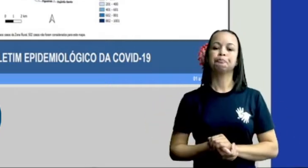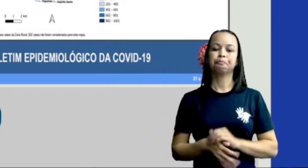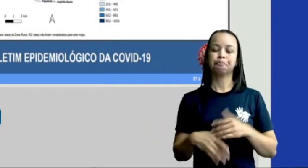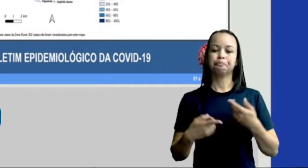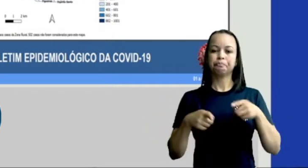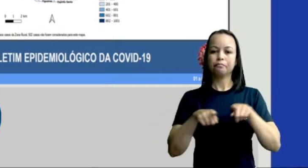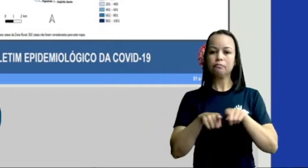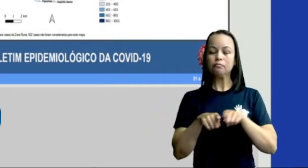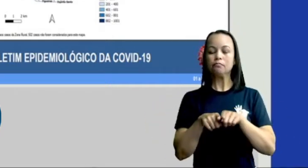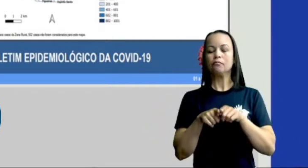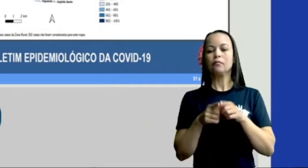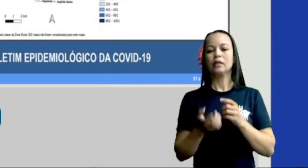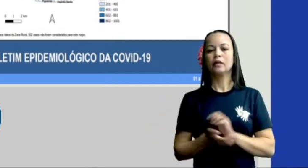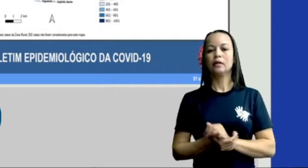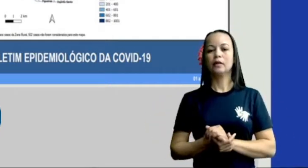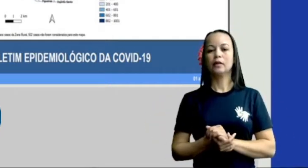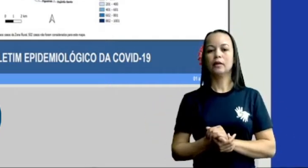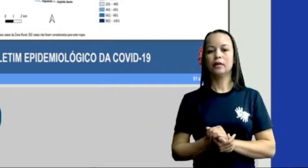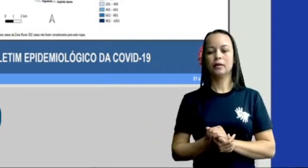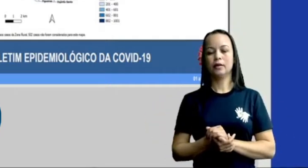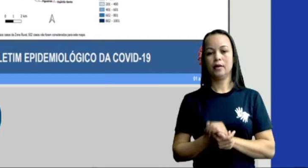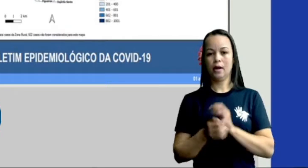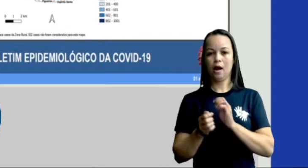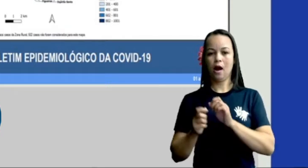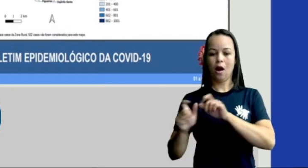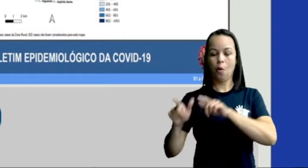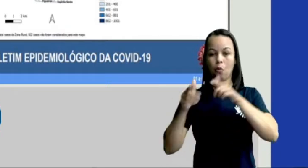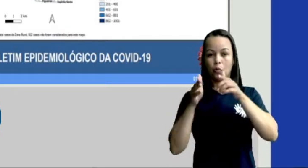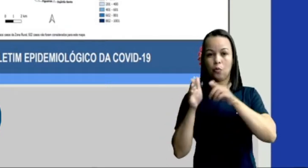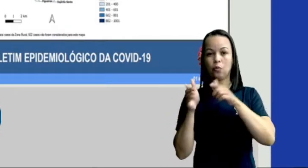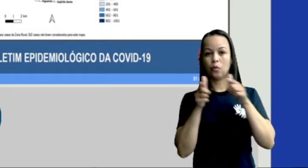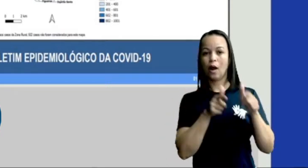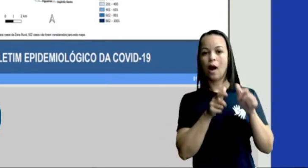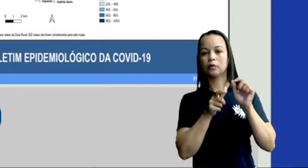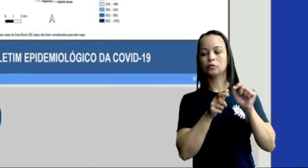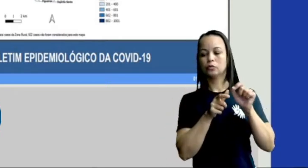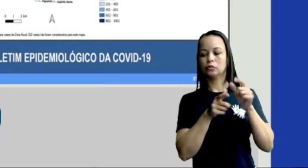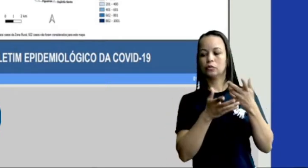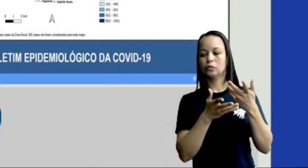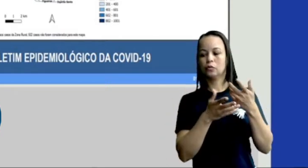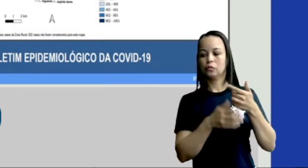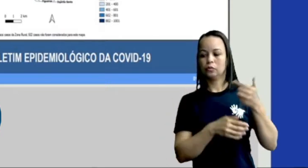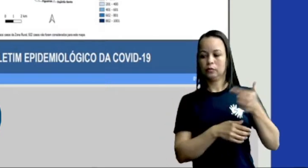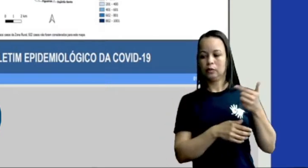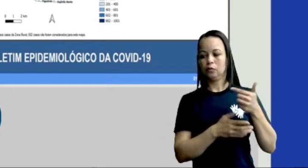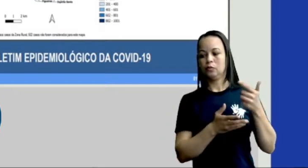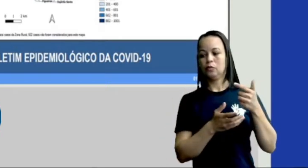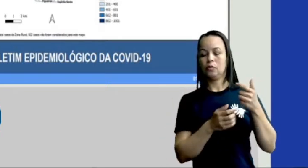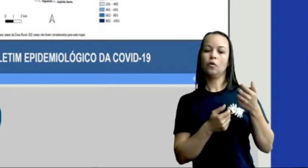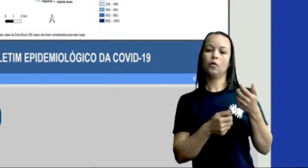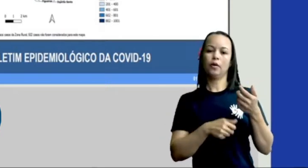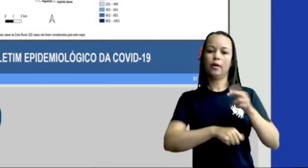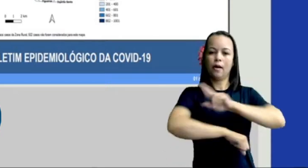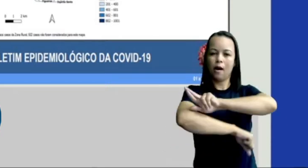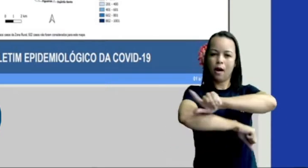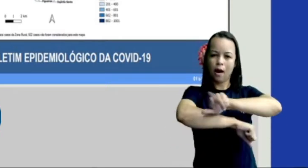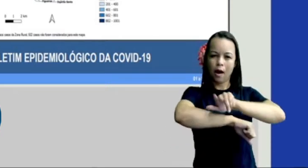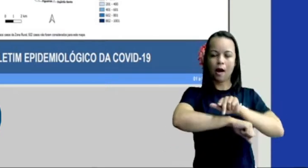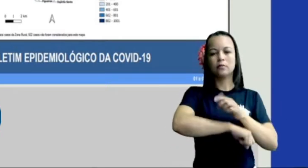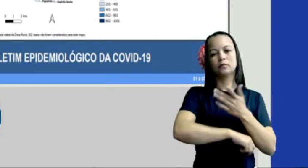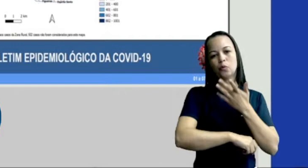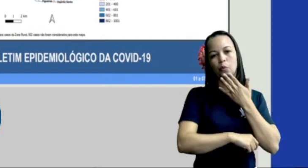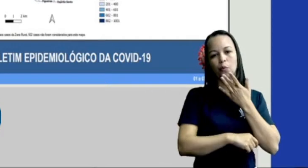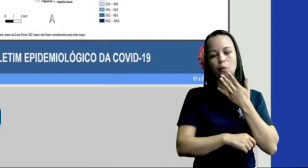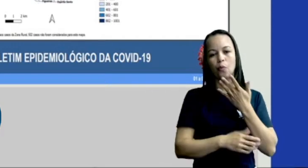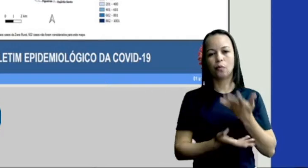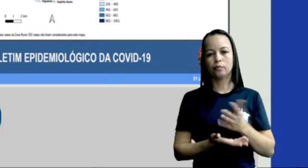E ao lado, a questão, né, de casos confirmados segundo raça ou cor, tá certo?